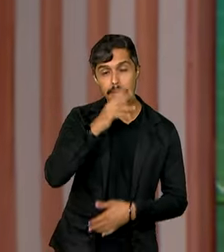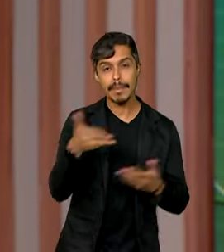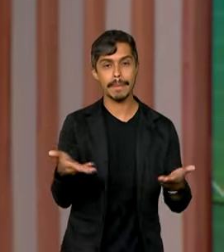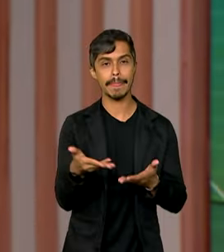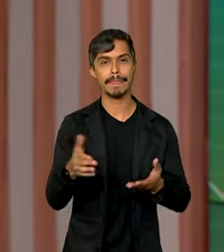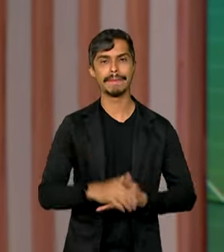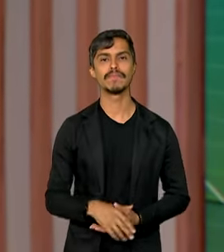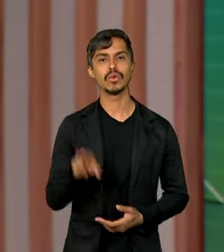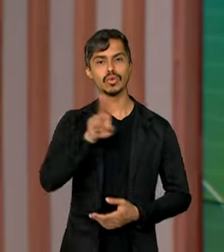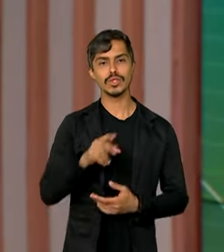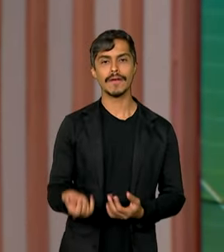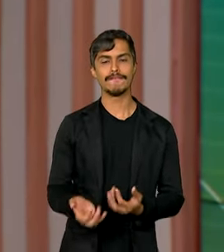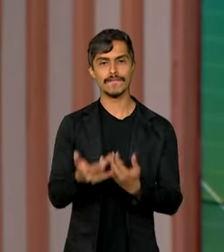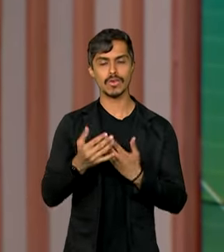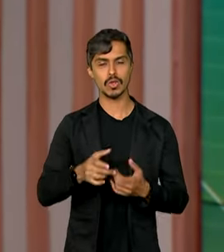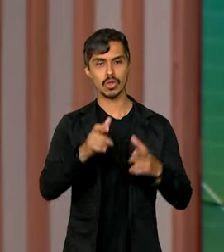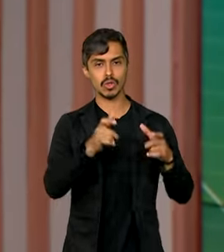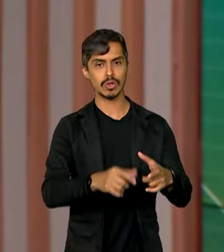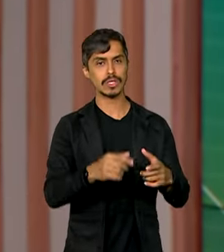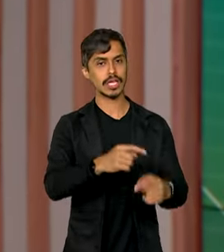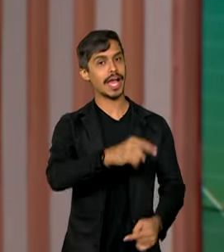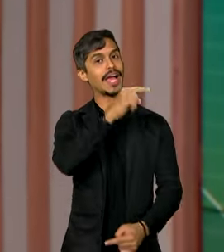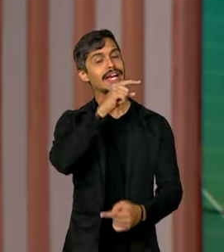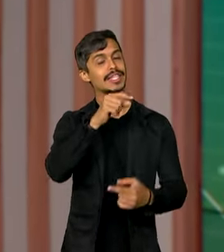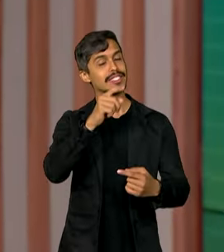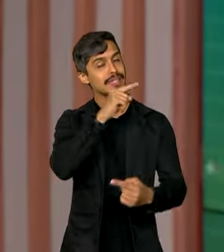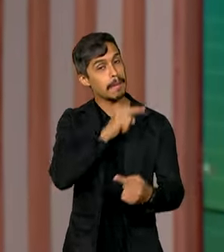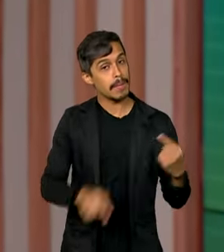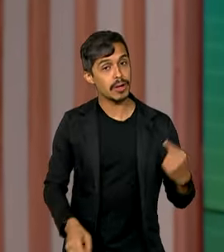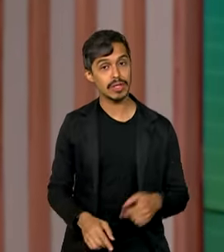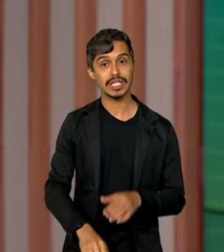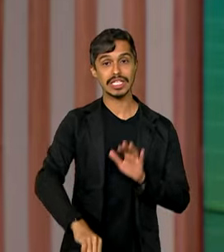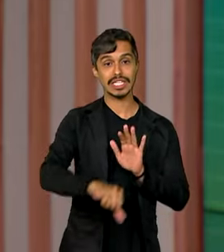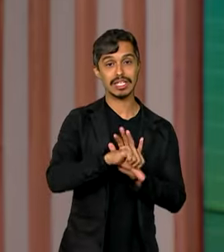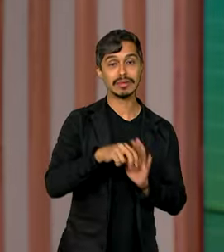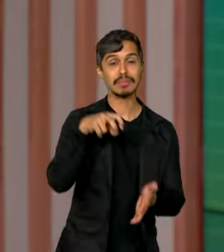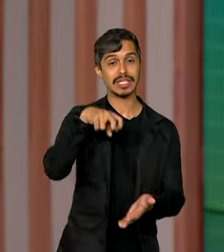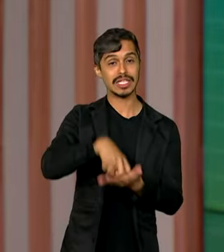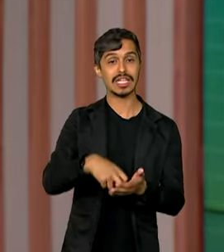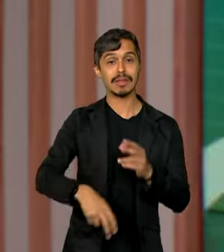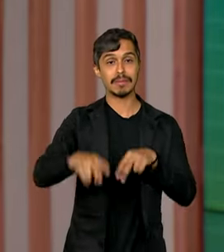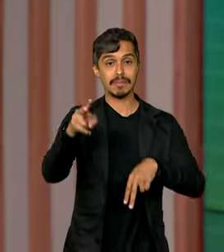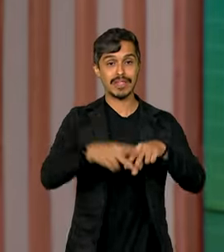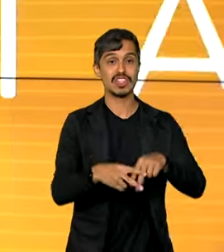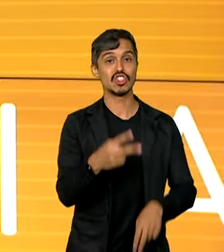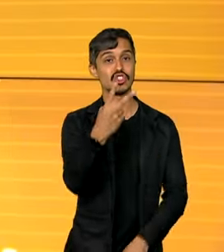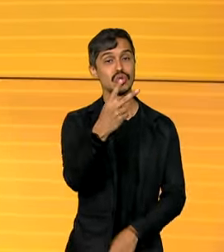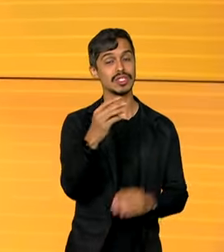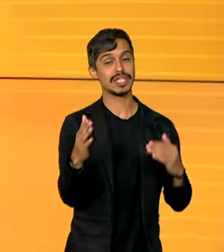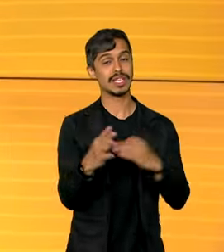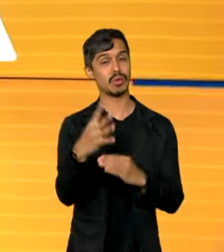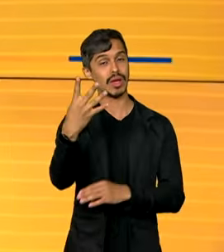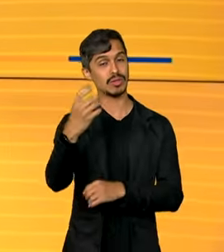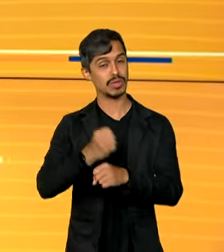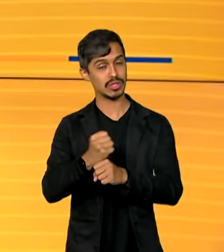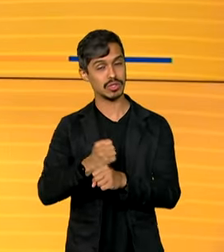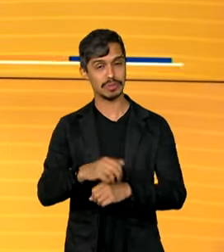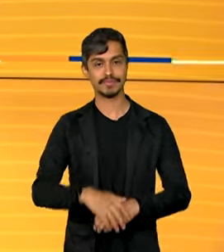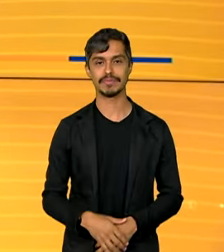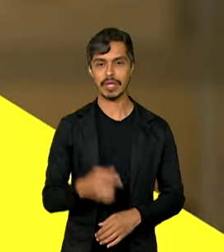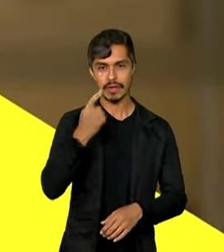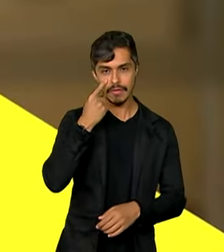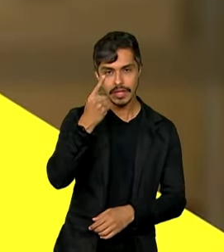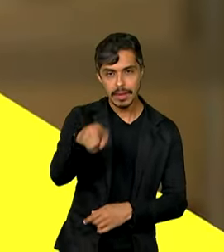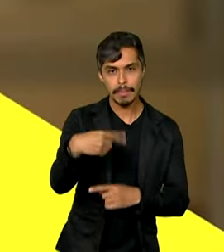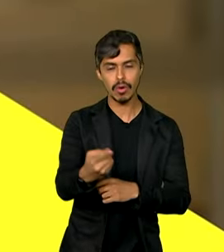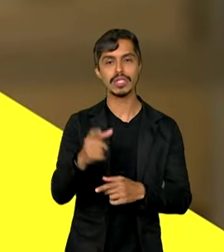em locais proibidos é crime com pena de 2 a 4 anos de prisão. Veja a seguir, lançado o cartão MEI